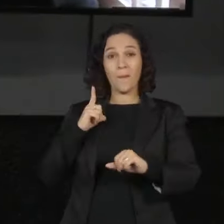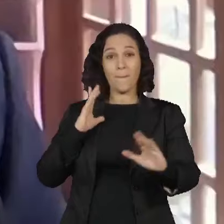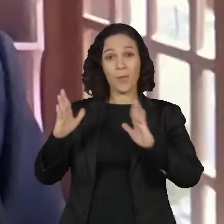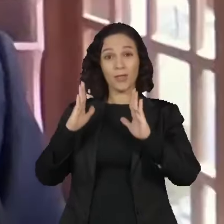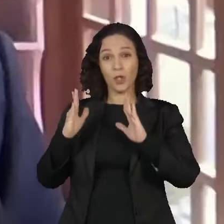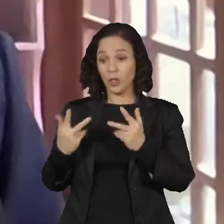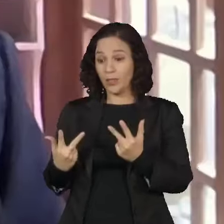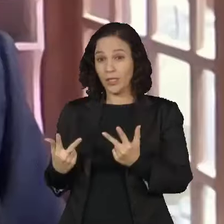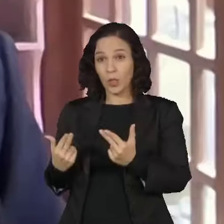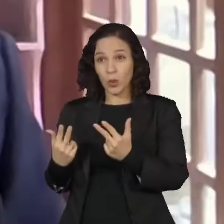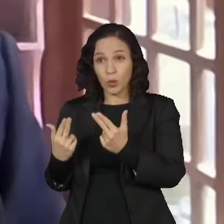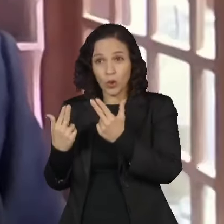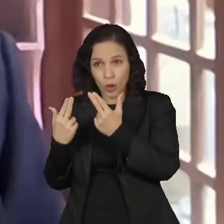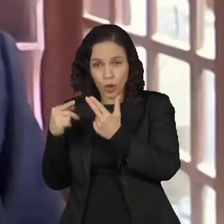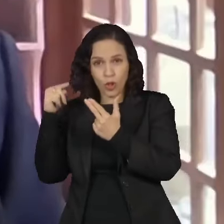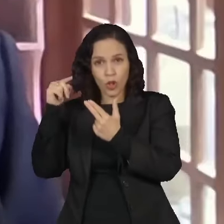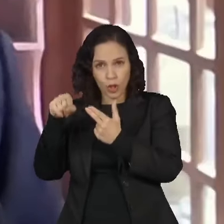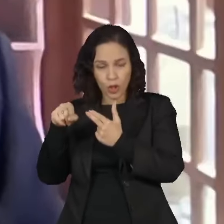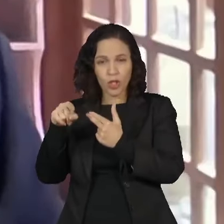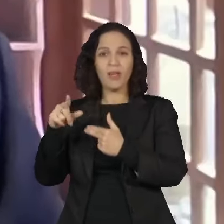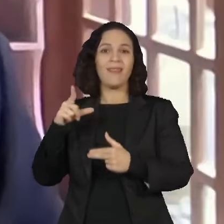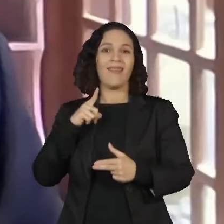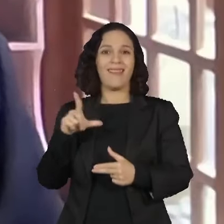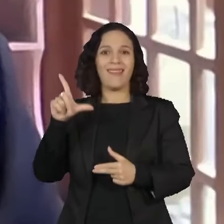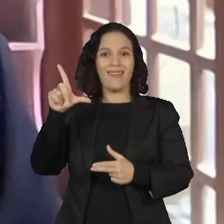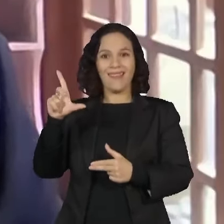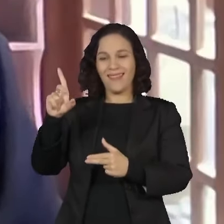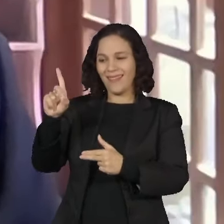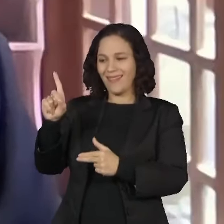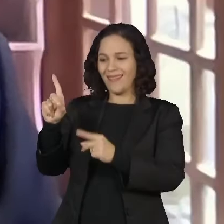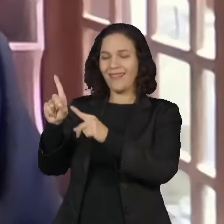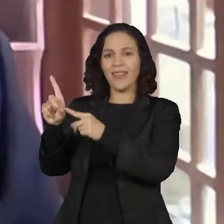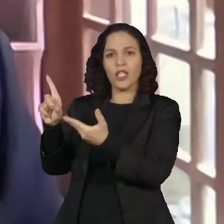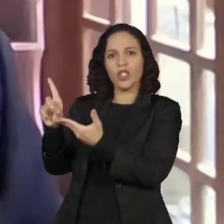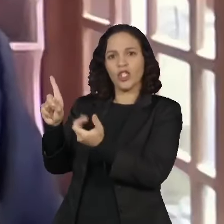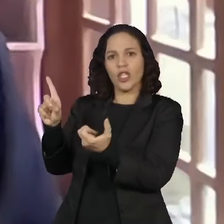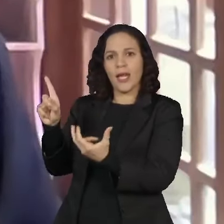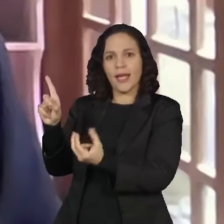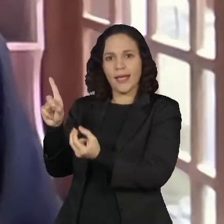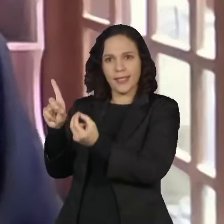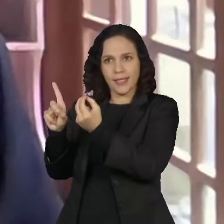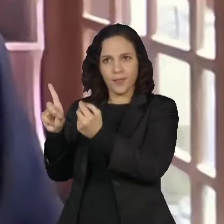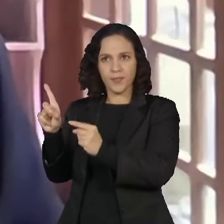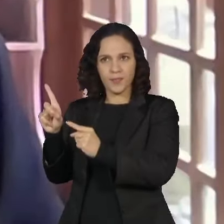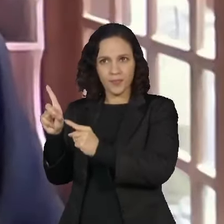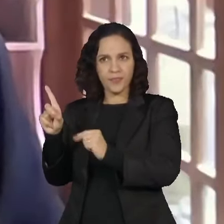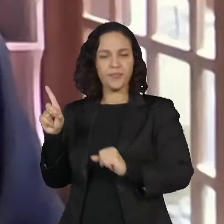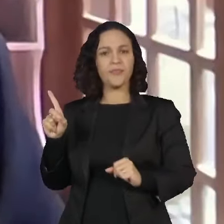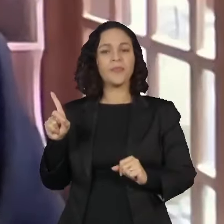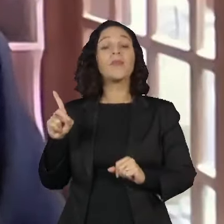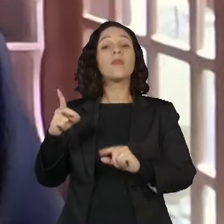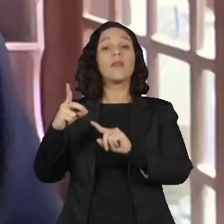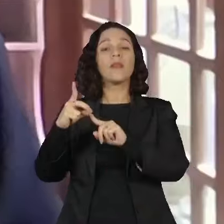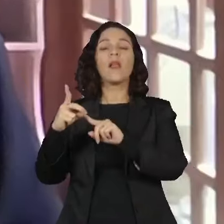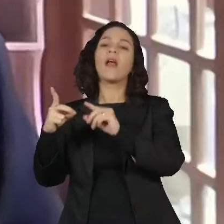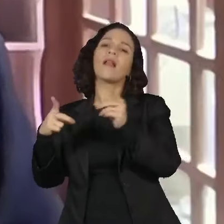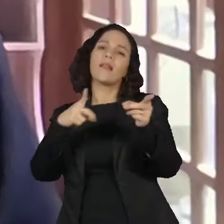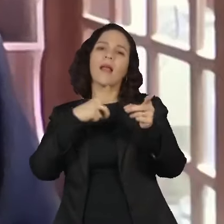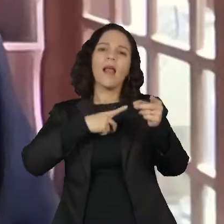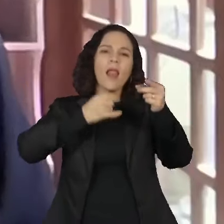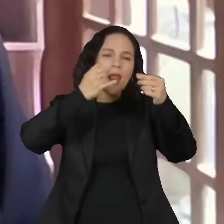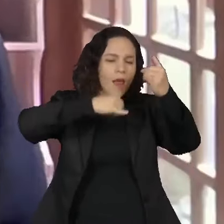cirúrgico, o cirurgião vai lá e remove um fragmento do tumor. Esse fragmento do tumor é levado para o